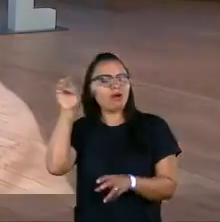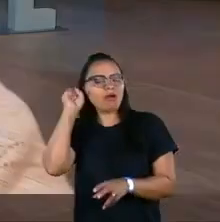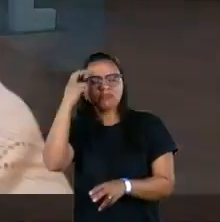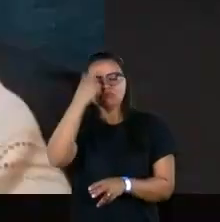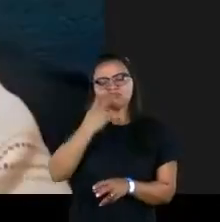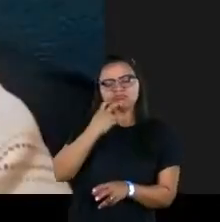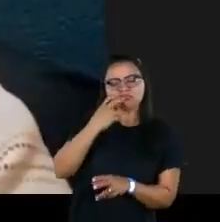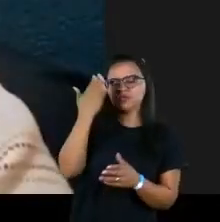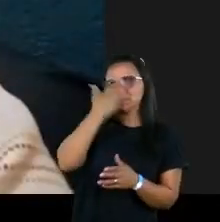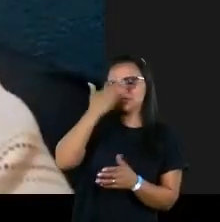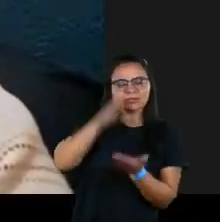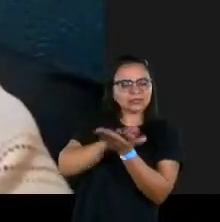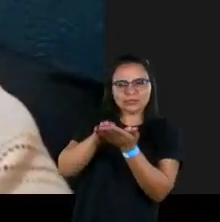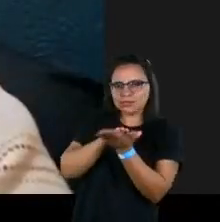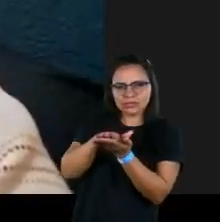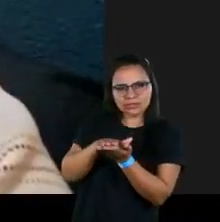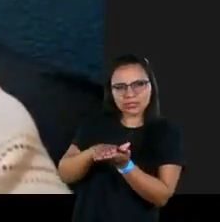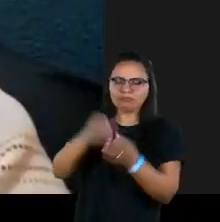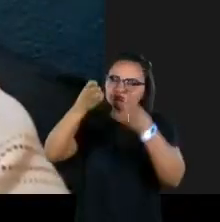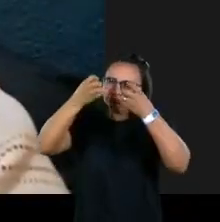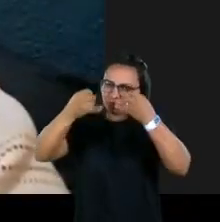mas não pode nos ver.